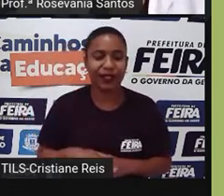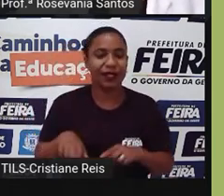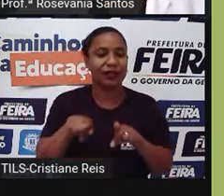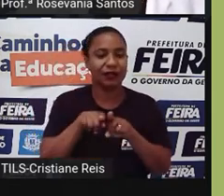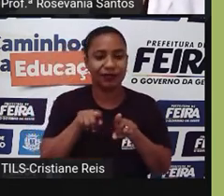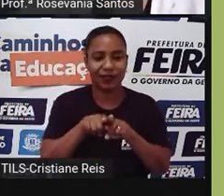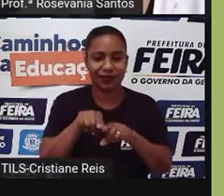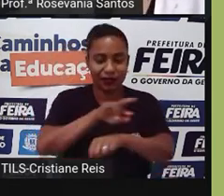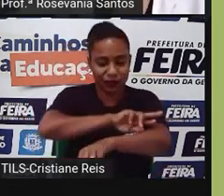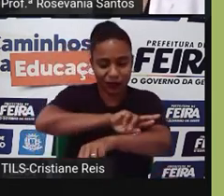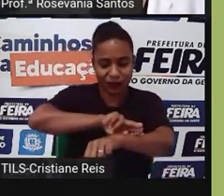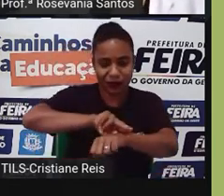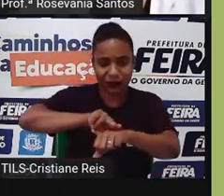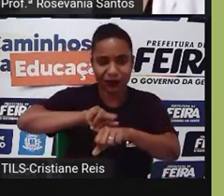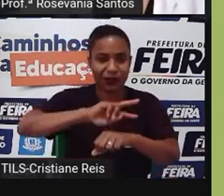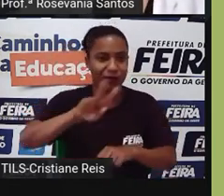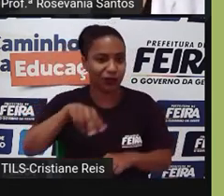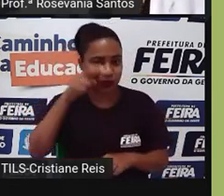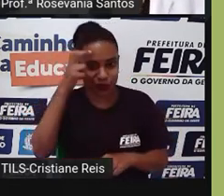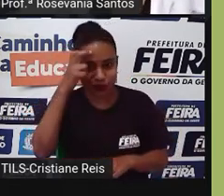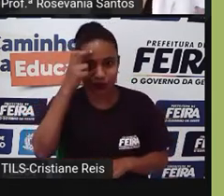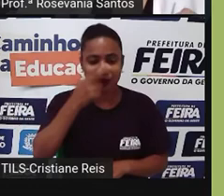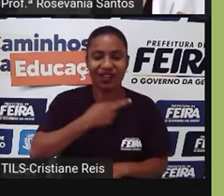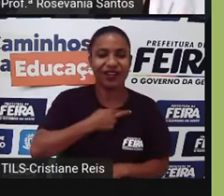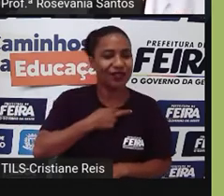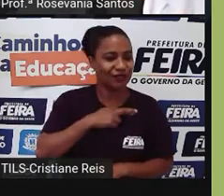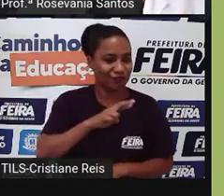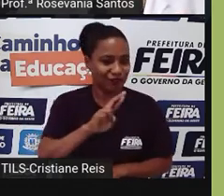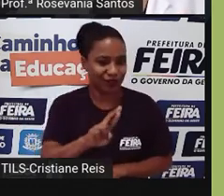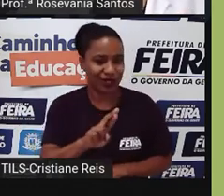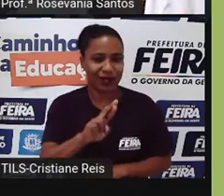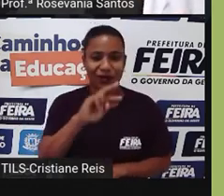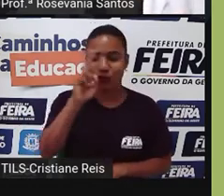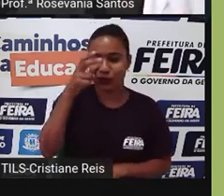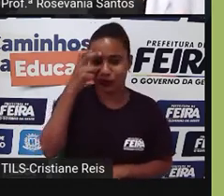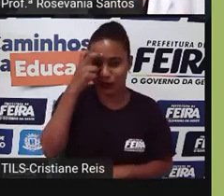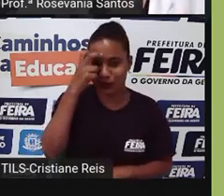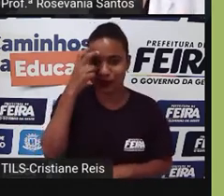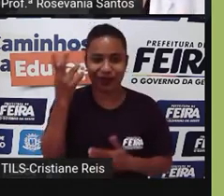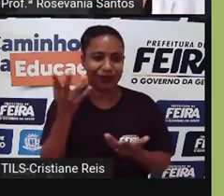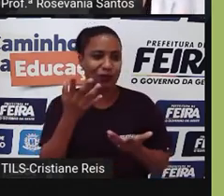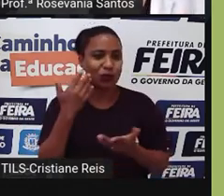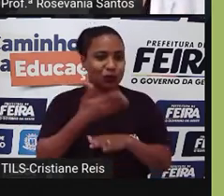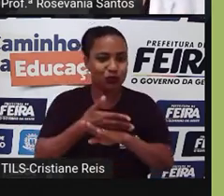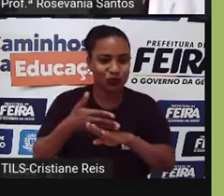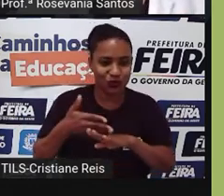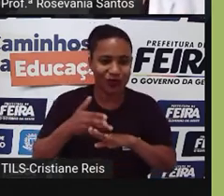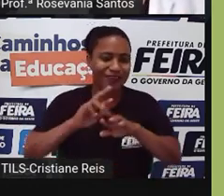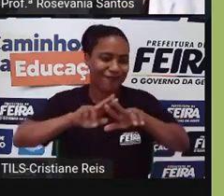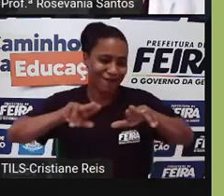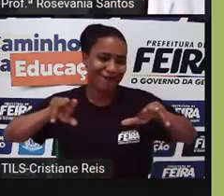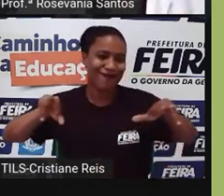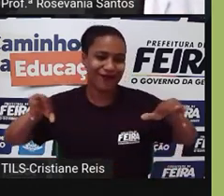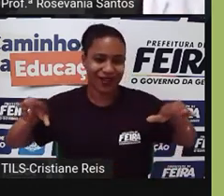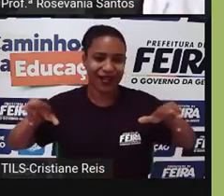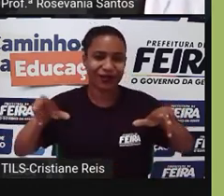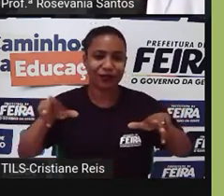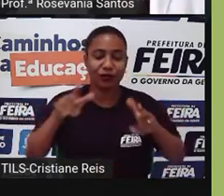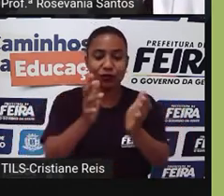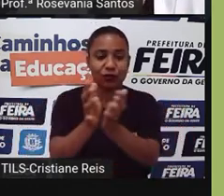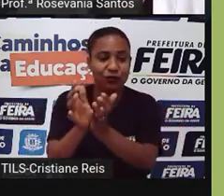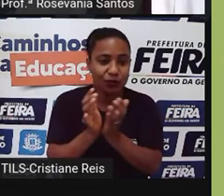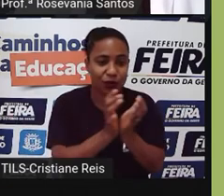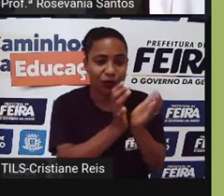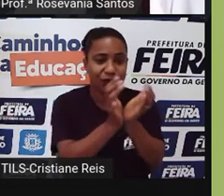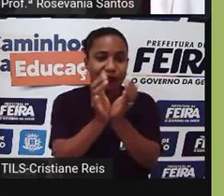etnocultural, foi como eu falei para vocês, de religião, né, de cultura, de hábitos, eles são muito diferentes, os povos,